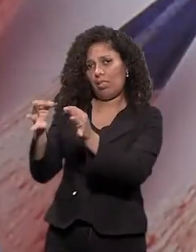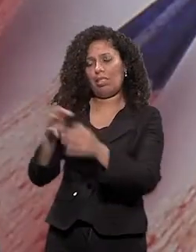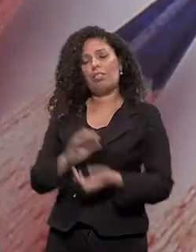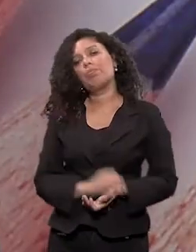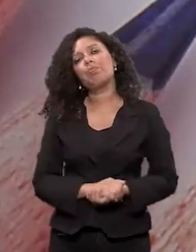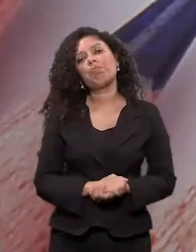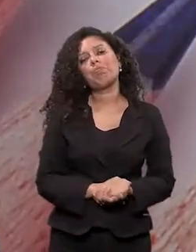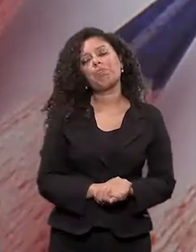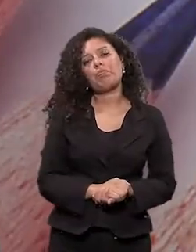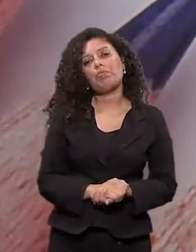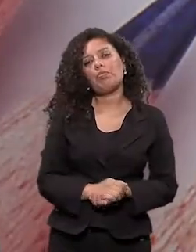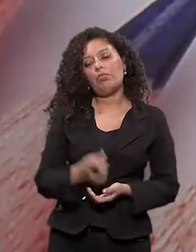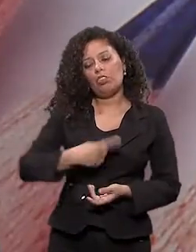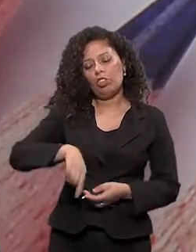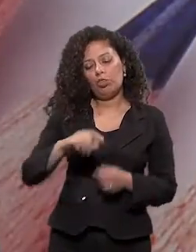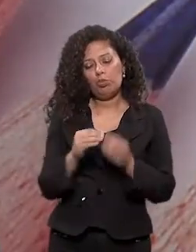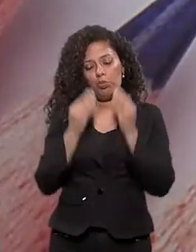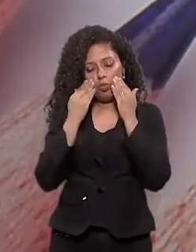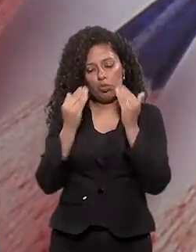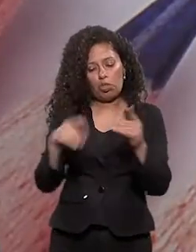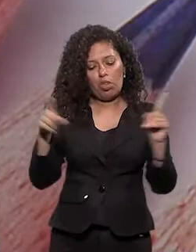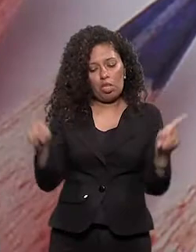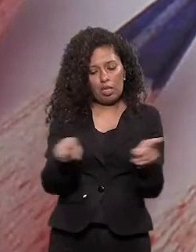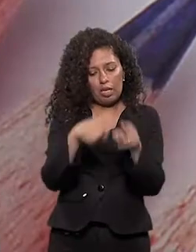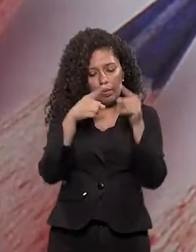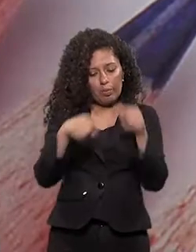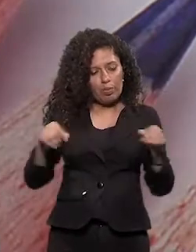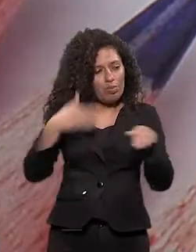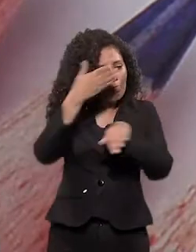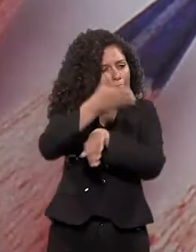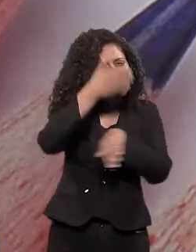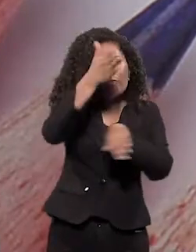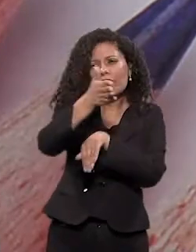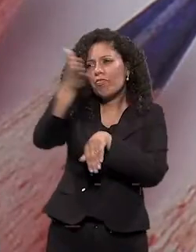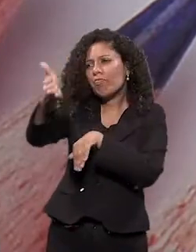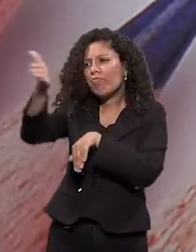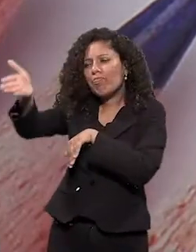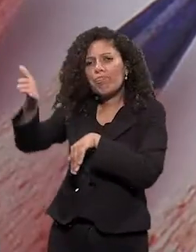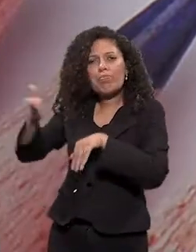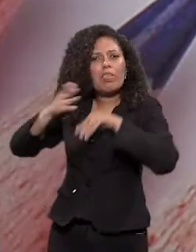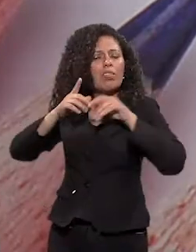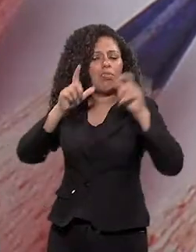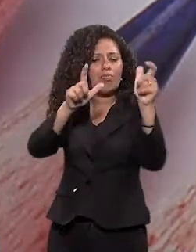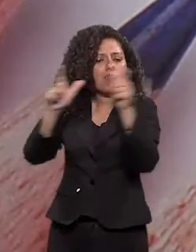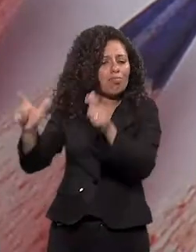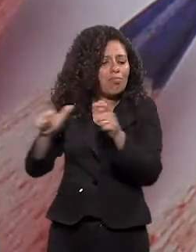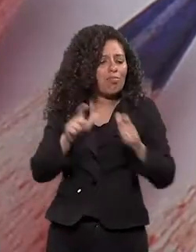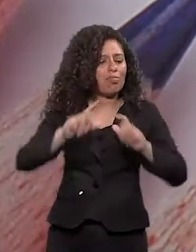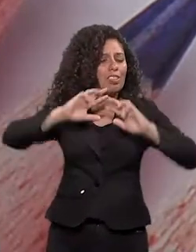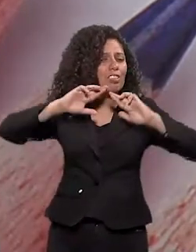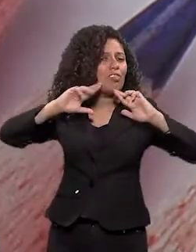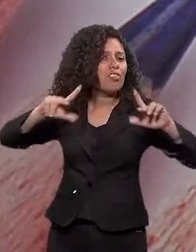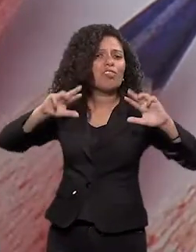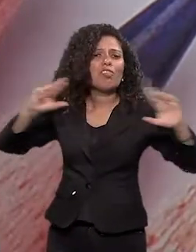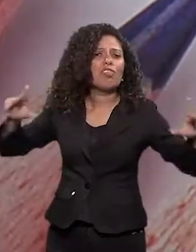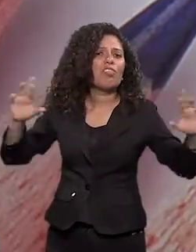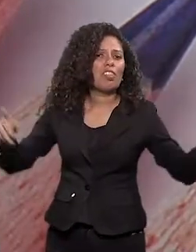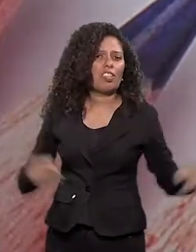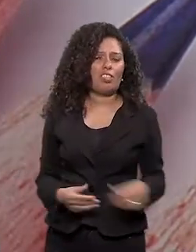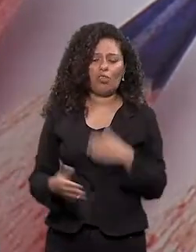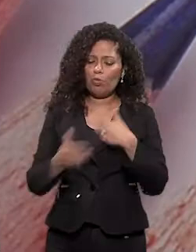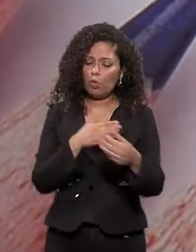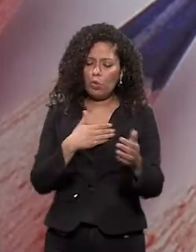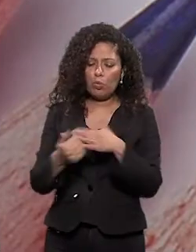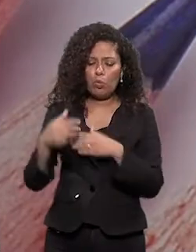E o que a gente está mostrando aqui é que a música, ela consegue chegar, atuar, enfim, e trazer bons resultados, mesmo em